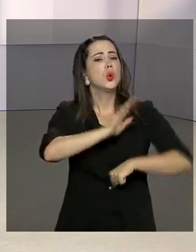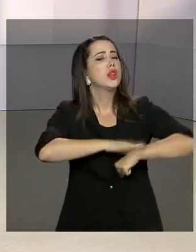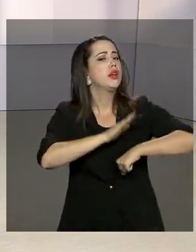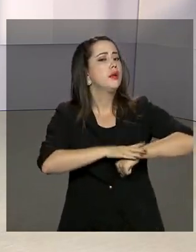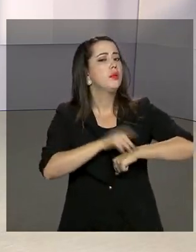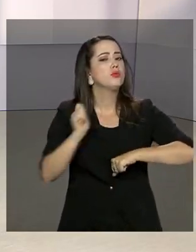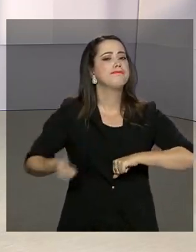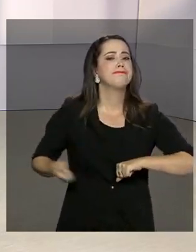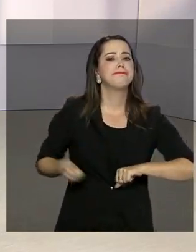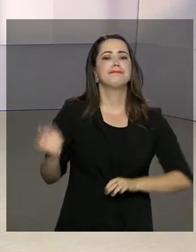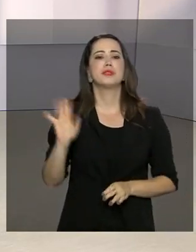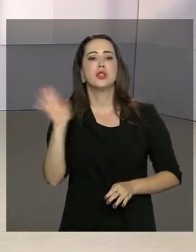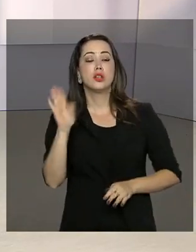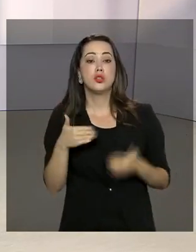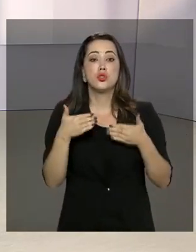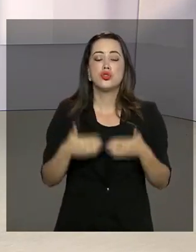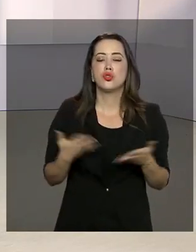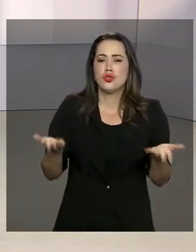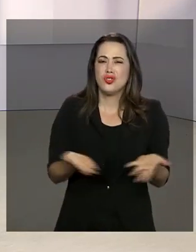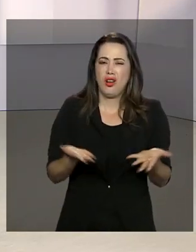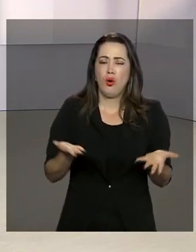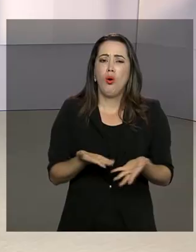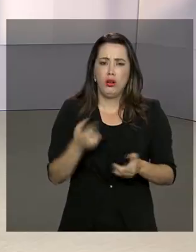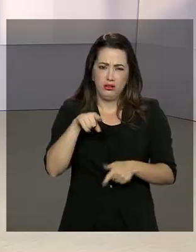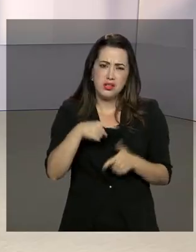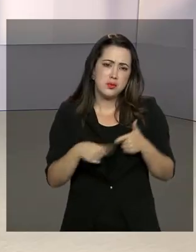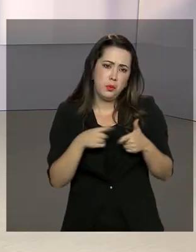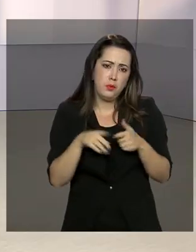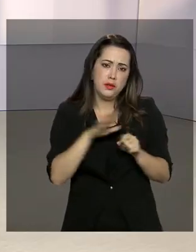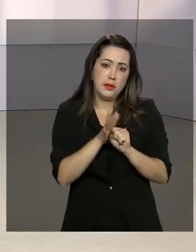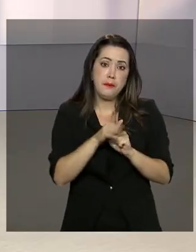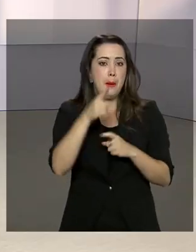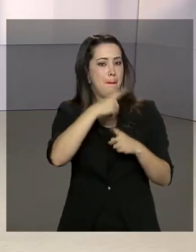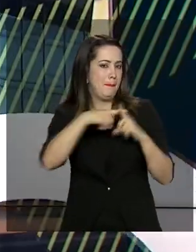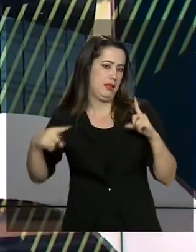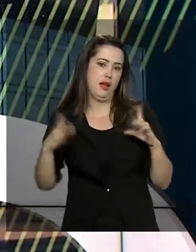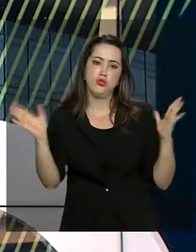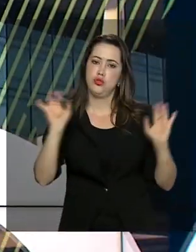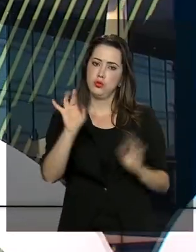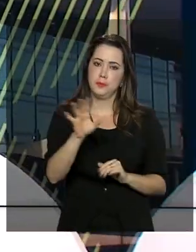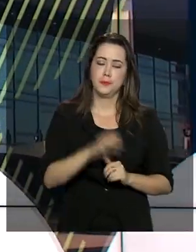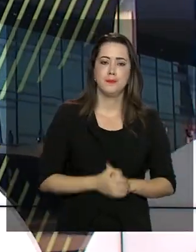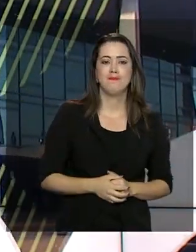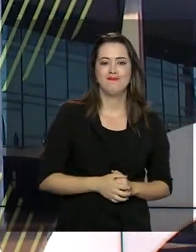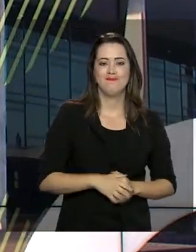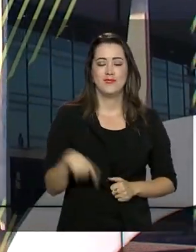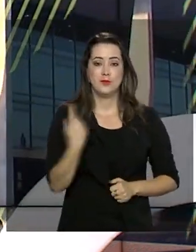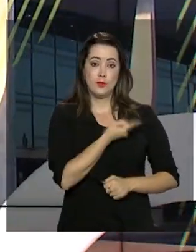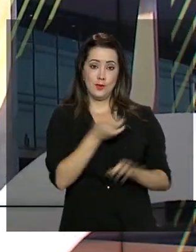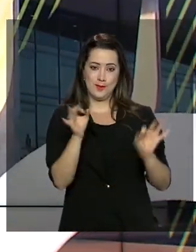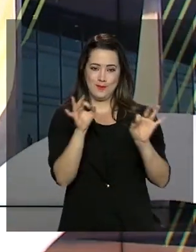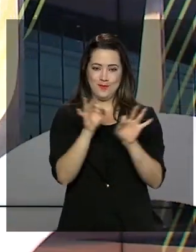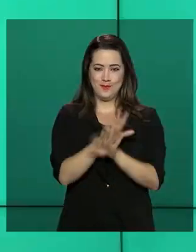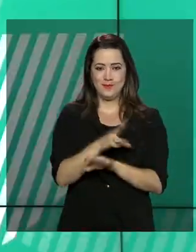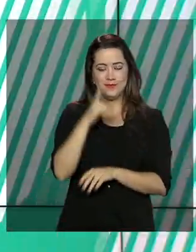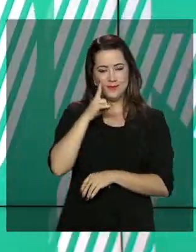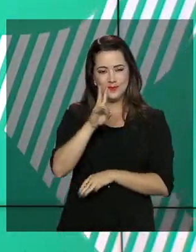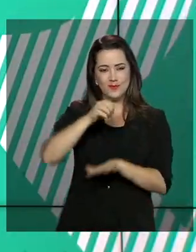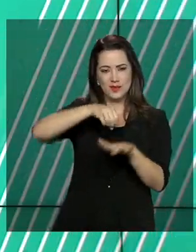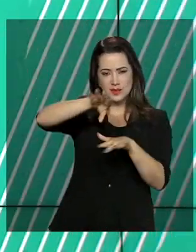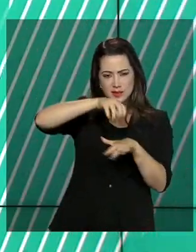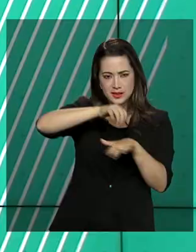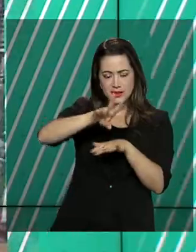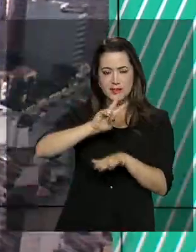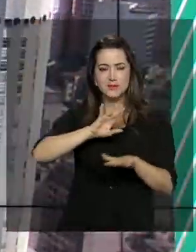licitações públicas para enfrentar a pandemia será reduzido pela metade. O governo agora fica por aqui. Continue bem